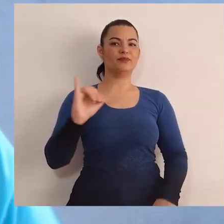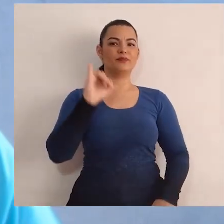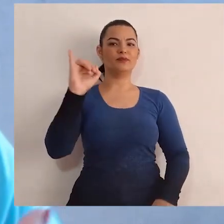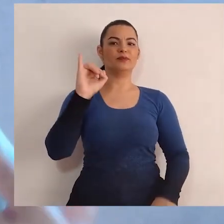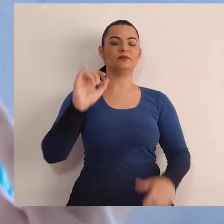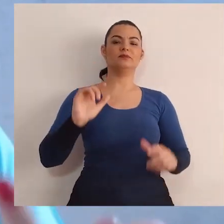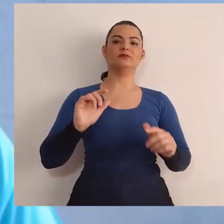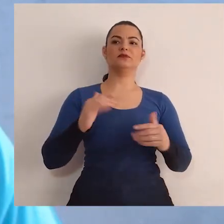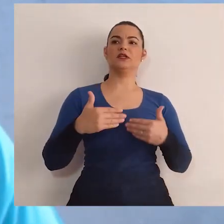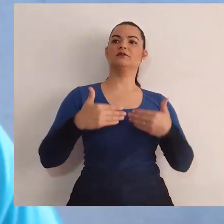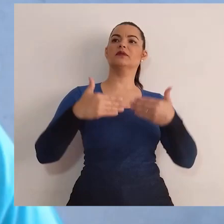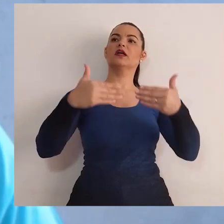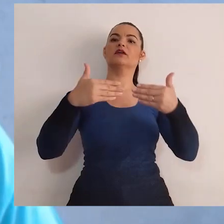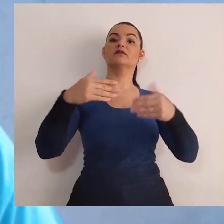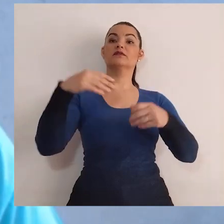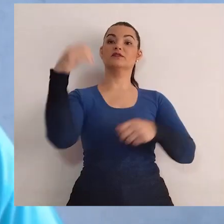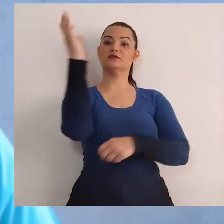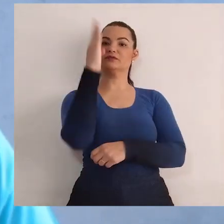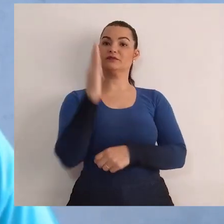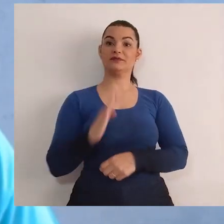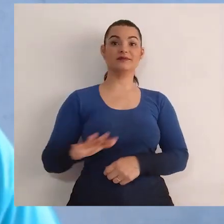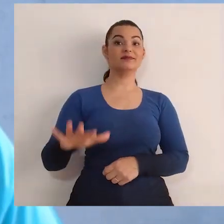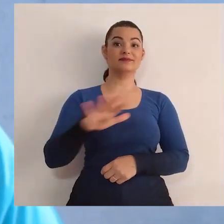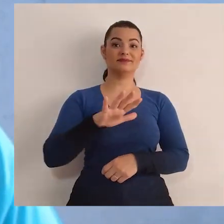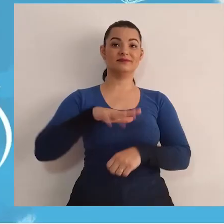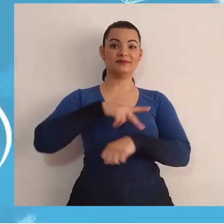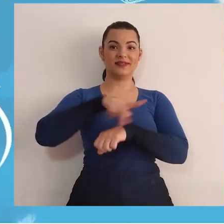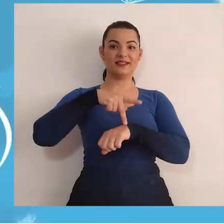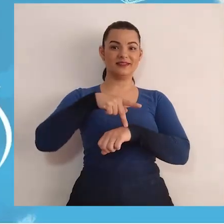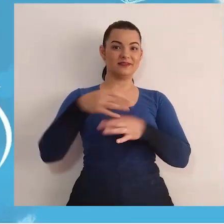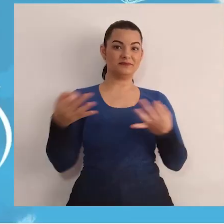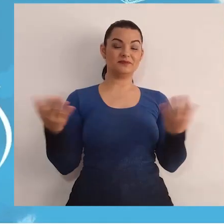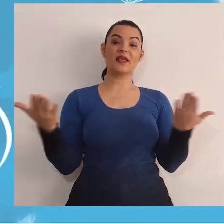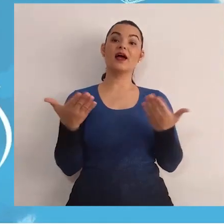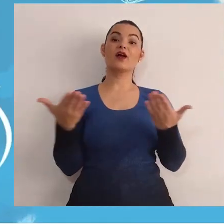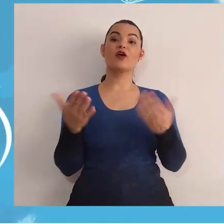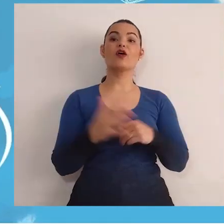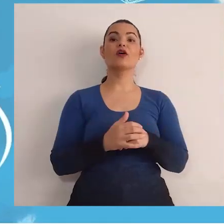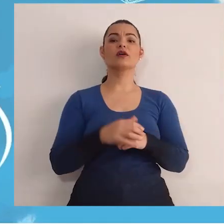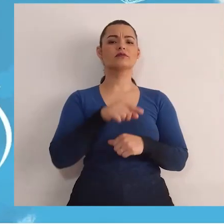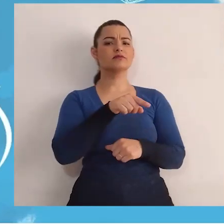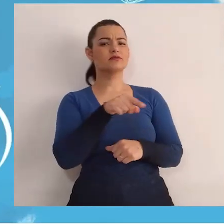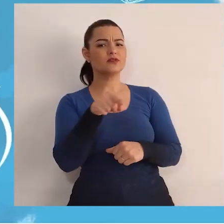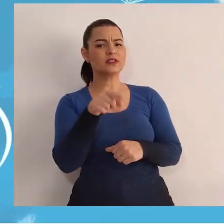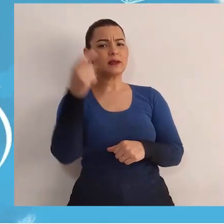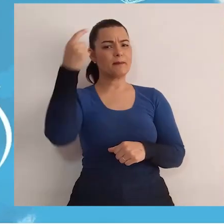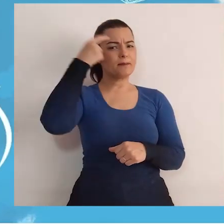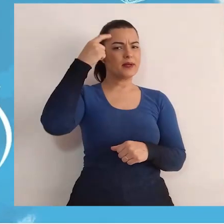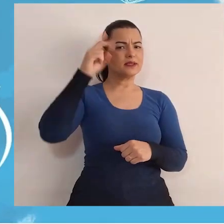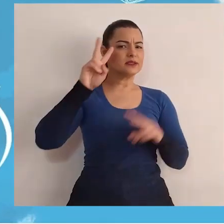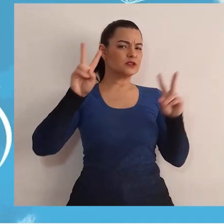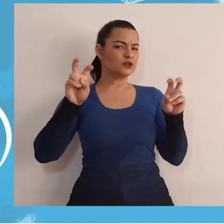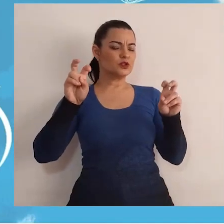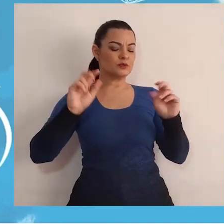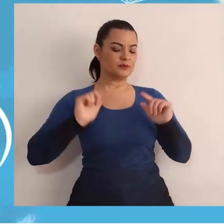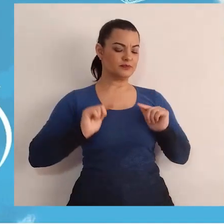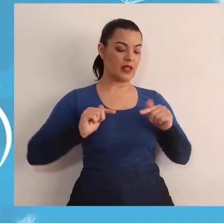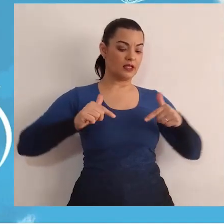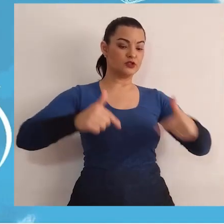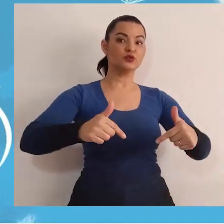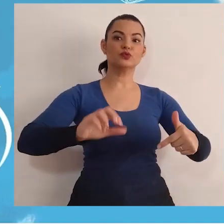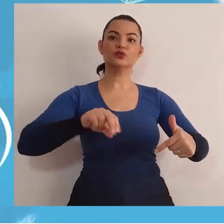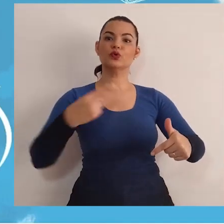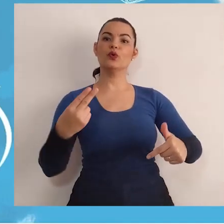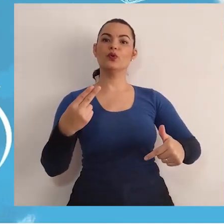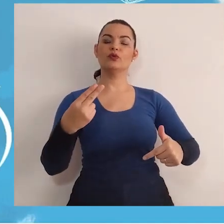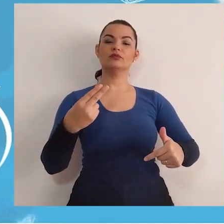importante que seria a frente do nosso país. Vamos olhar agora como seria a sua atitude